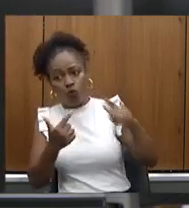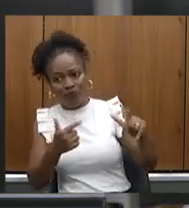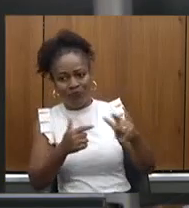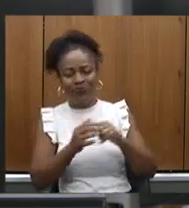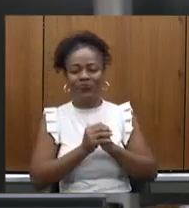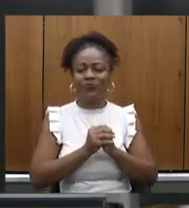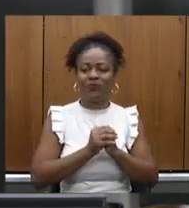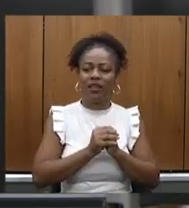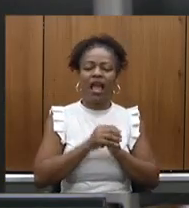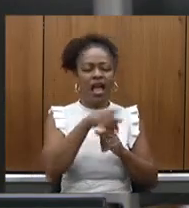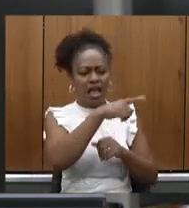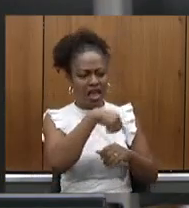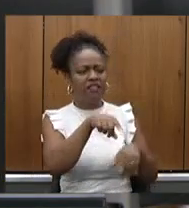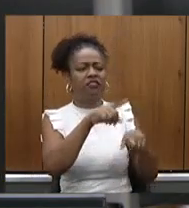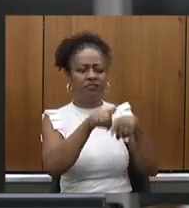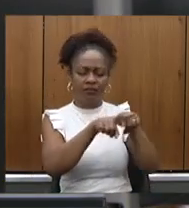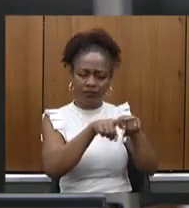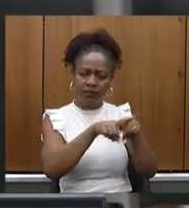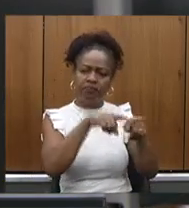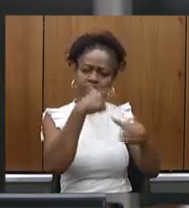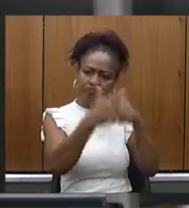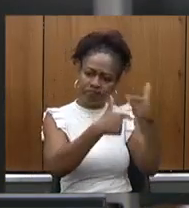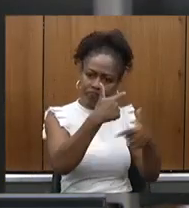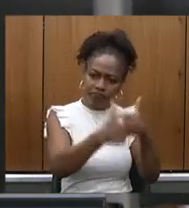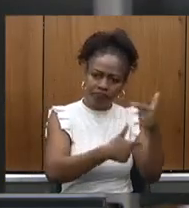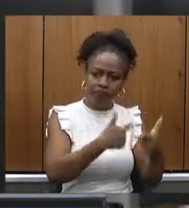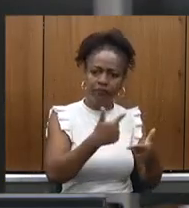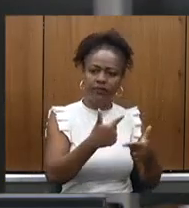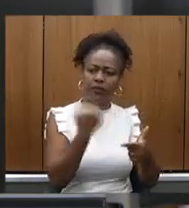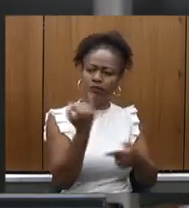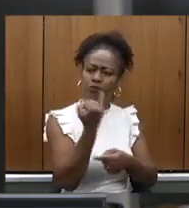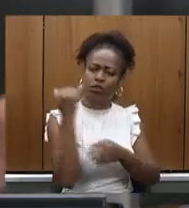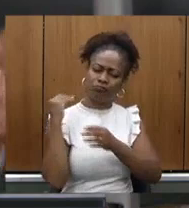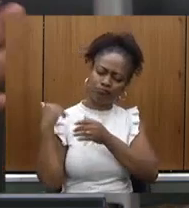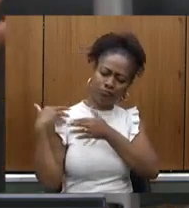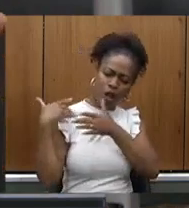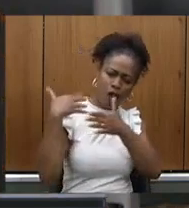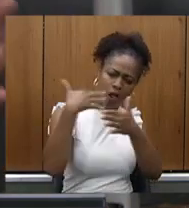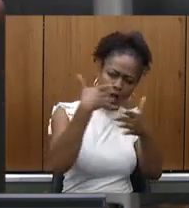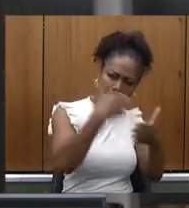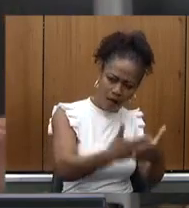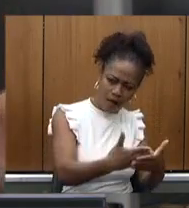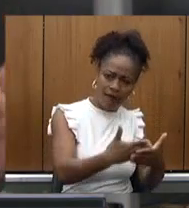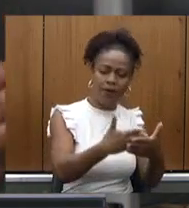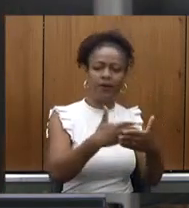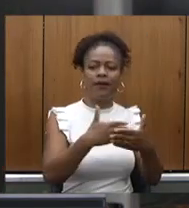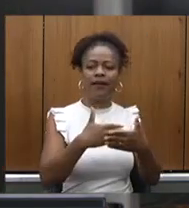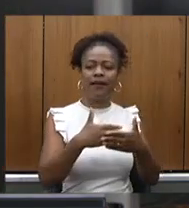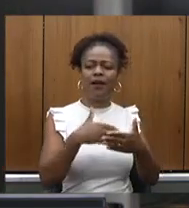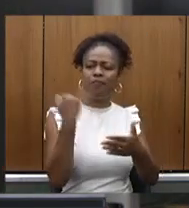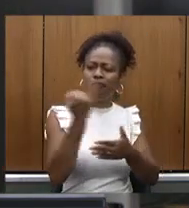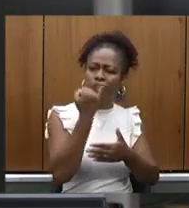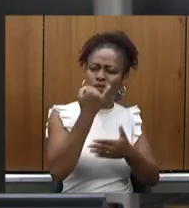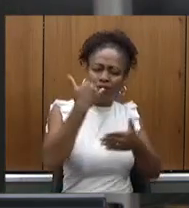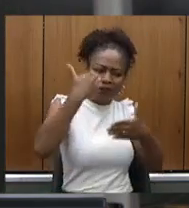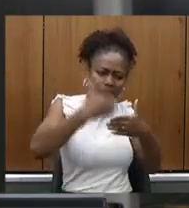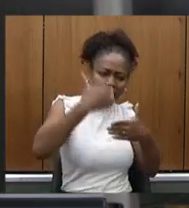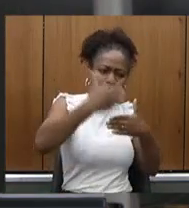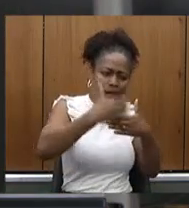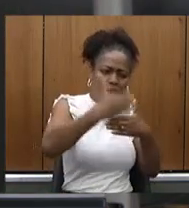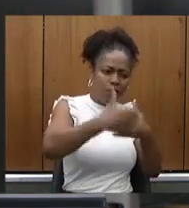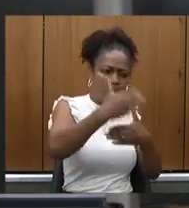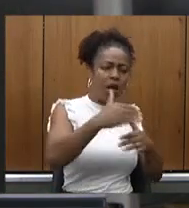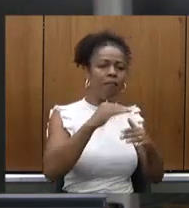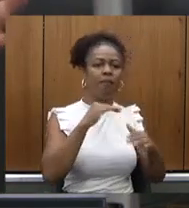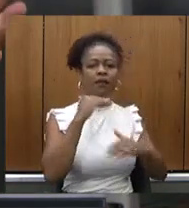deslobrado por essas importantes trajetórias e importantes plataformas do desenvolvimento da região